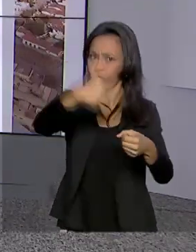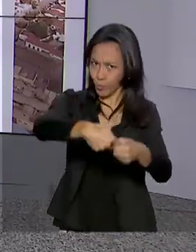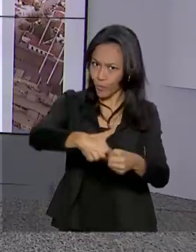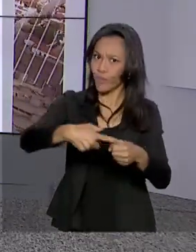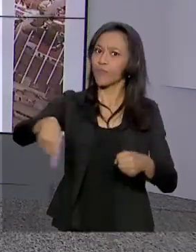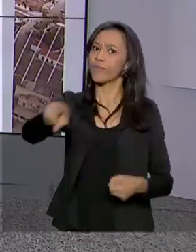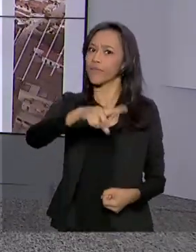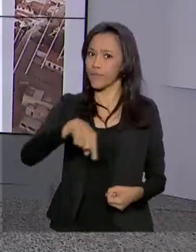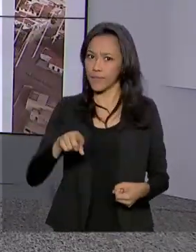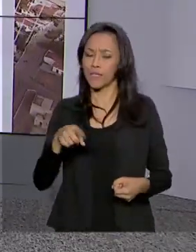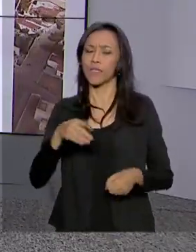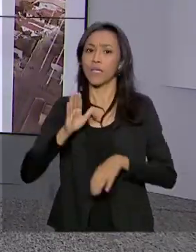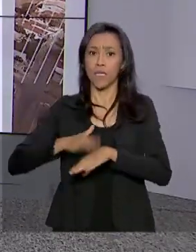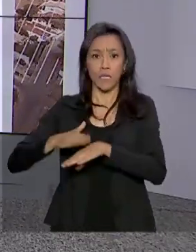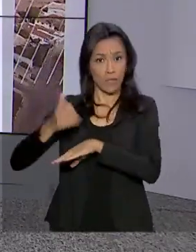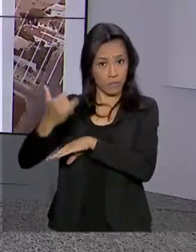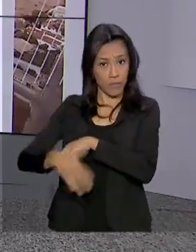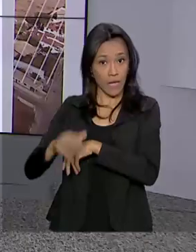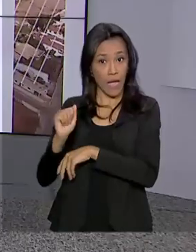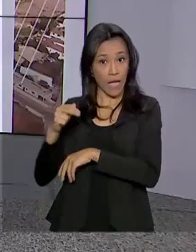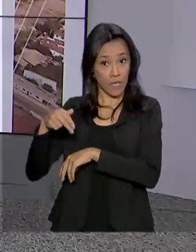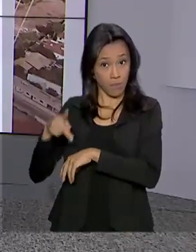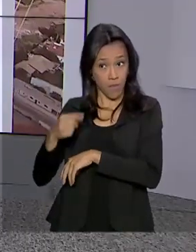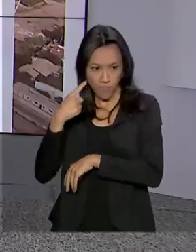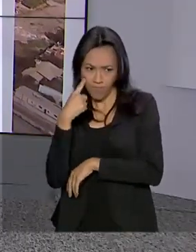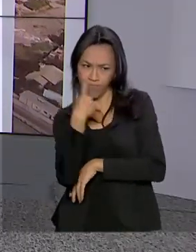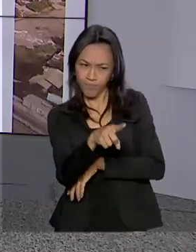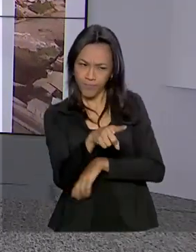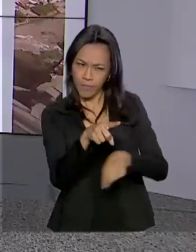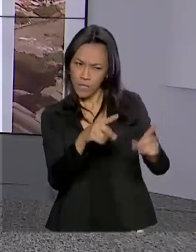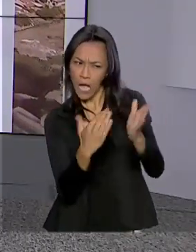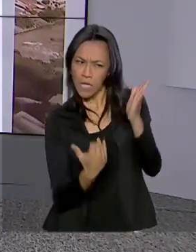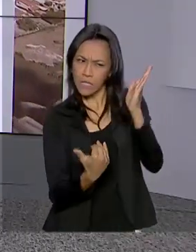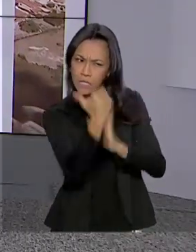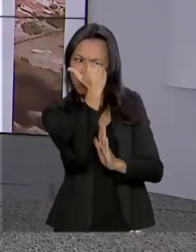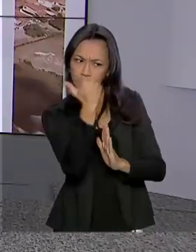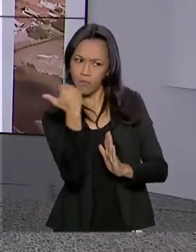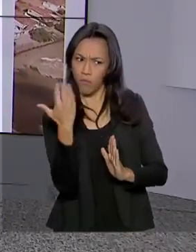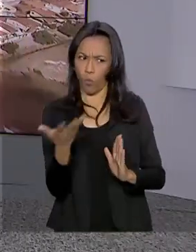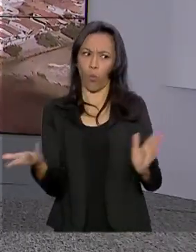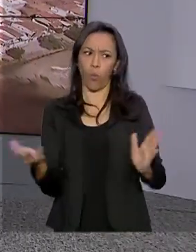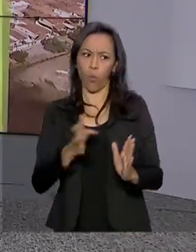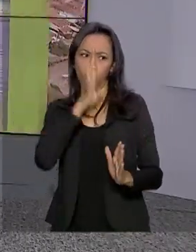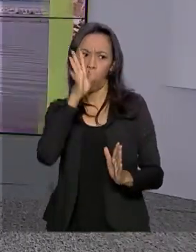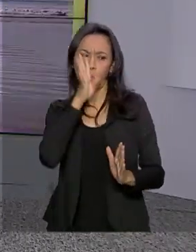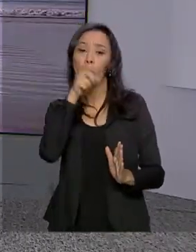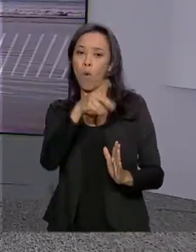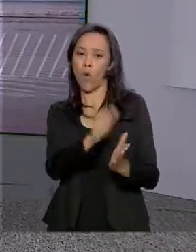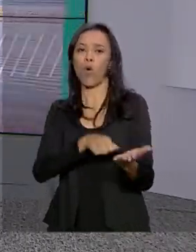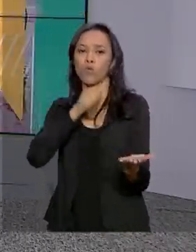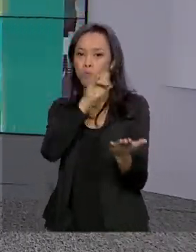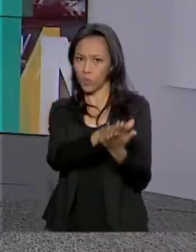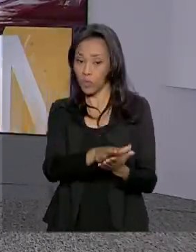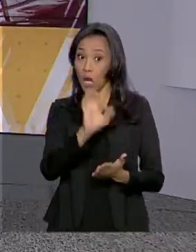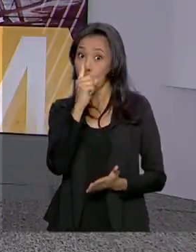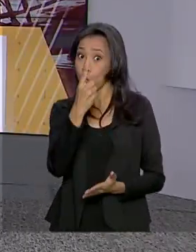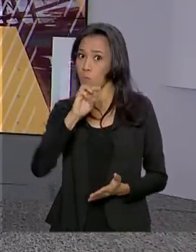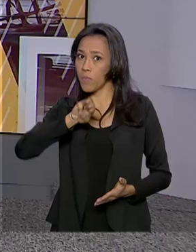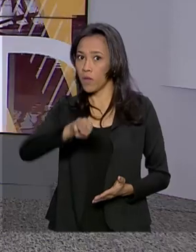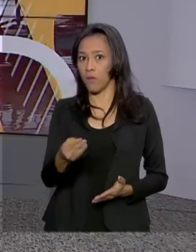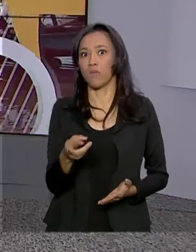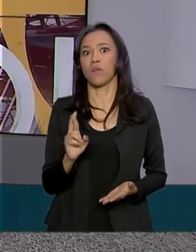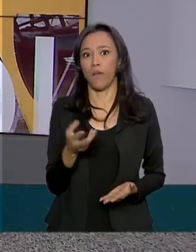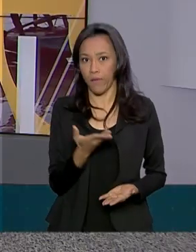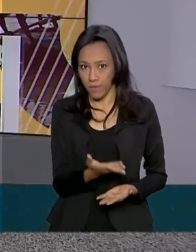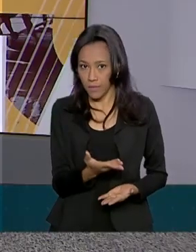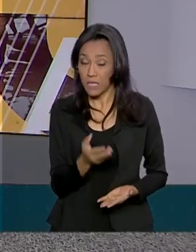combustíveis. De acordo com a ANP, quem for flagrado praticando preços acima do normal pode receber multas que chegam a um milhão de reais.